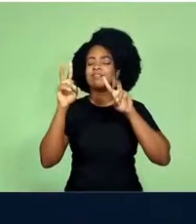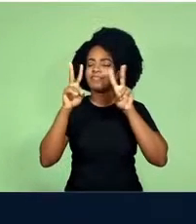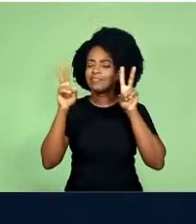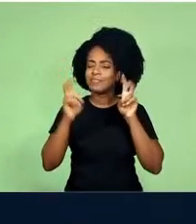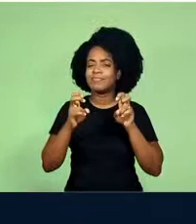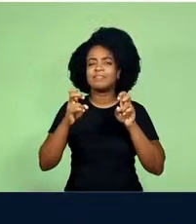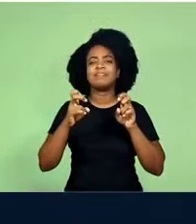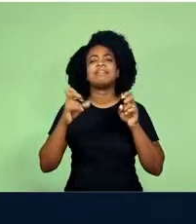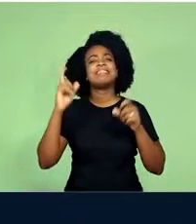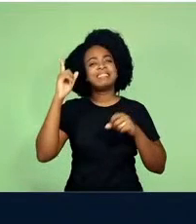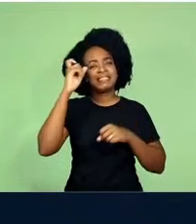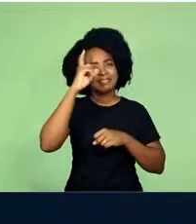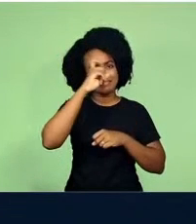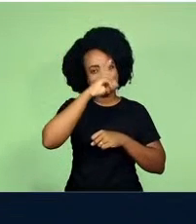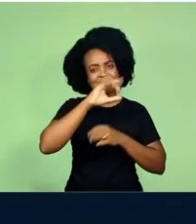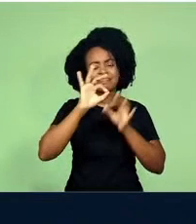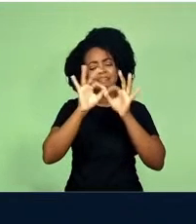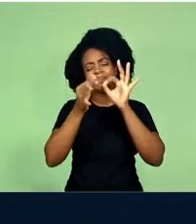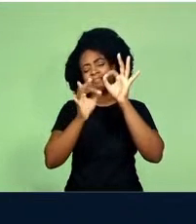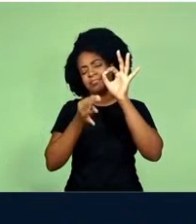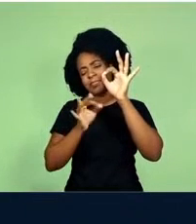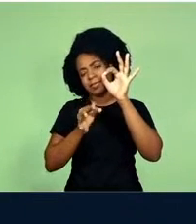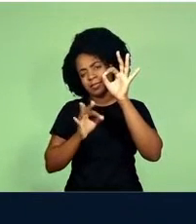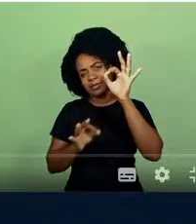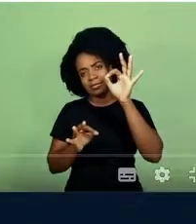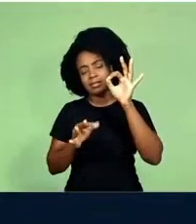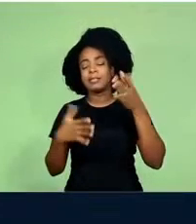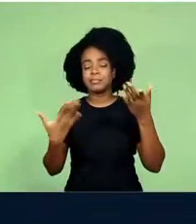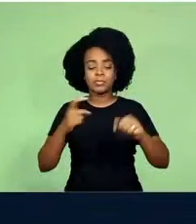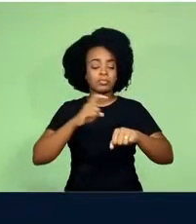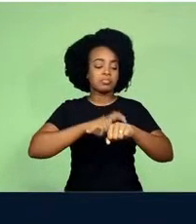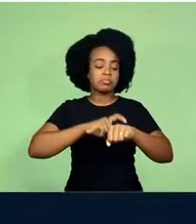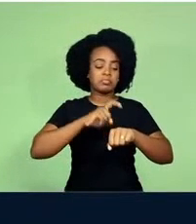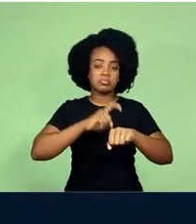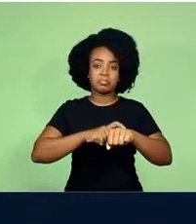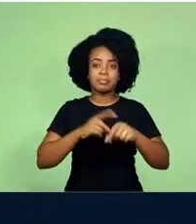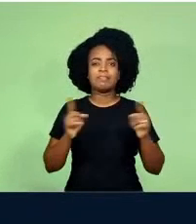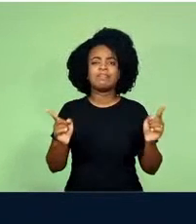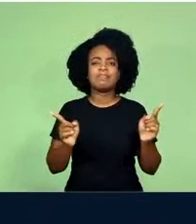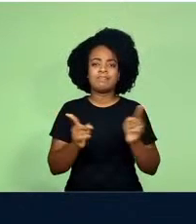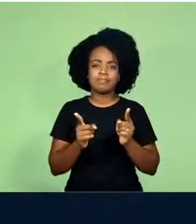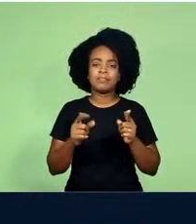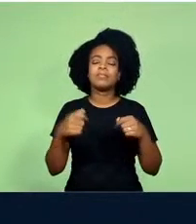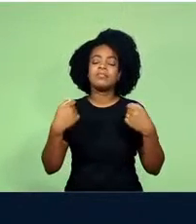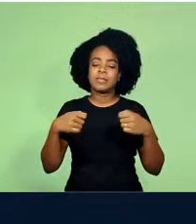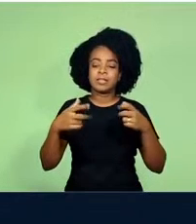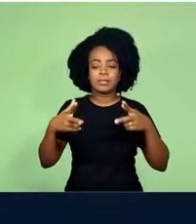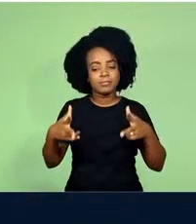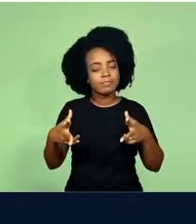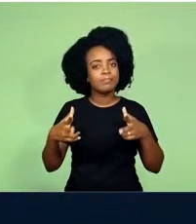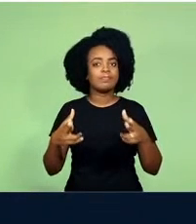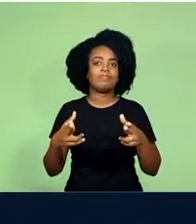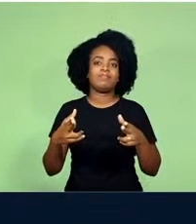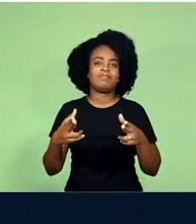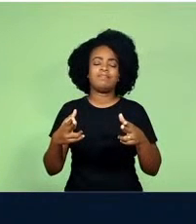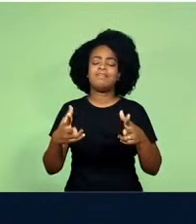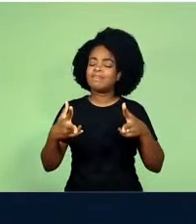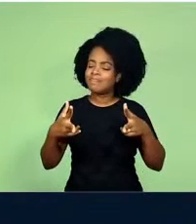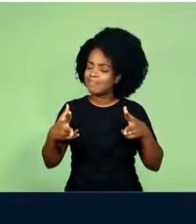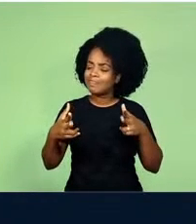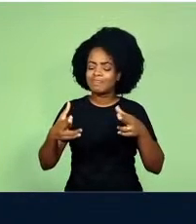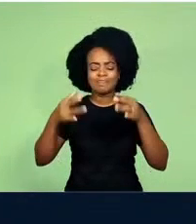muito difícil, muito amplo, e que me obrigou, exatamente pelo tempo que eu tenho aqui, ser curto, a fazer um recorte